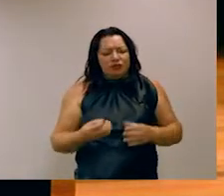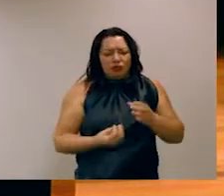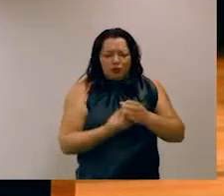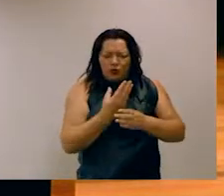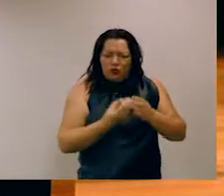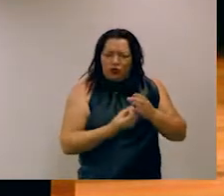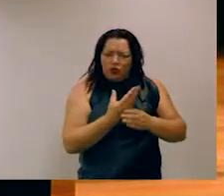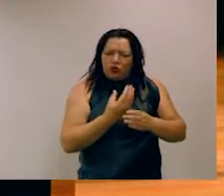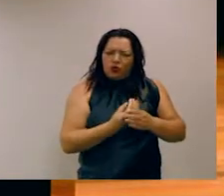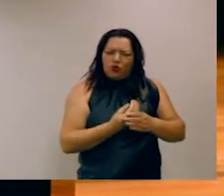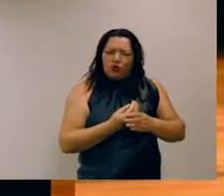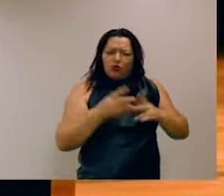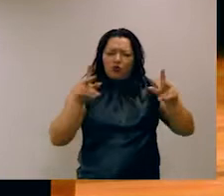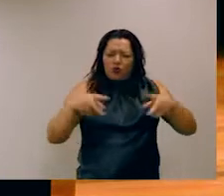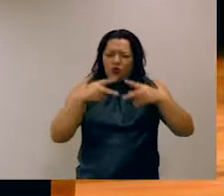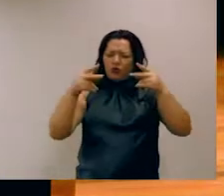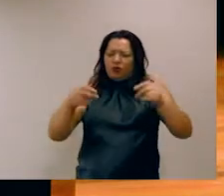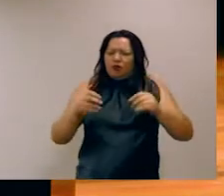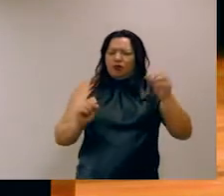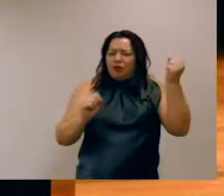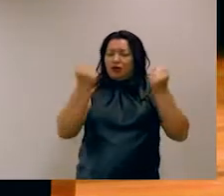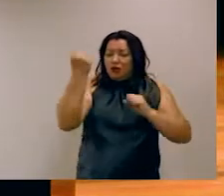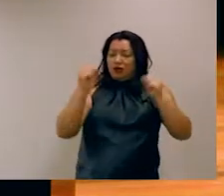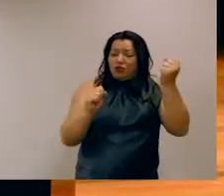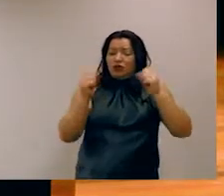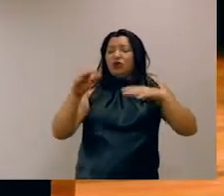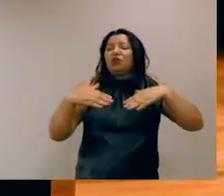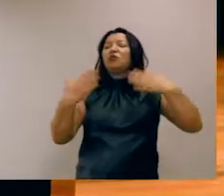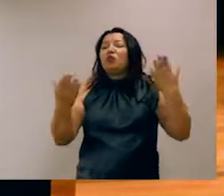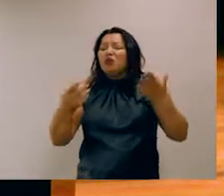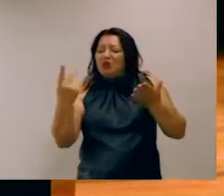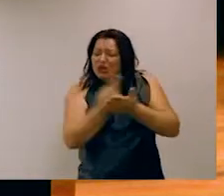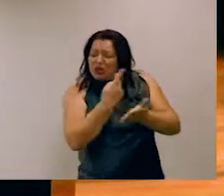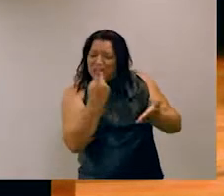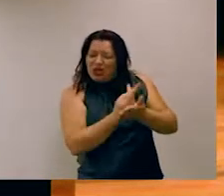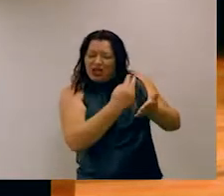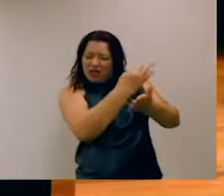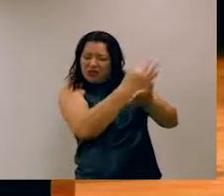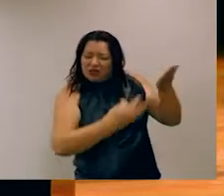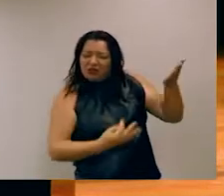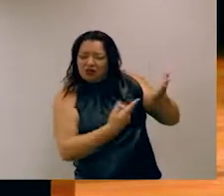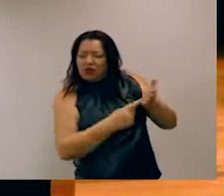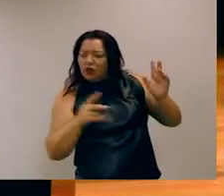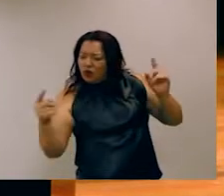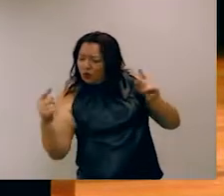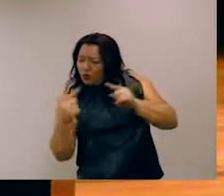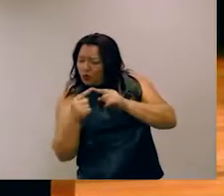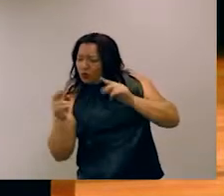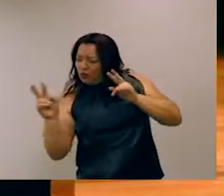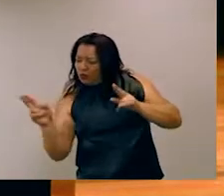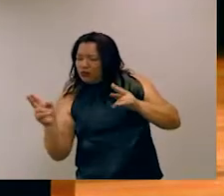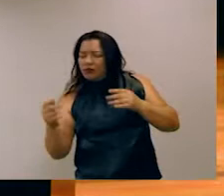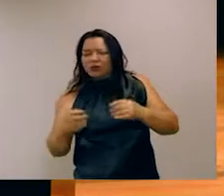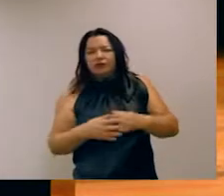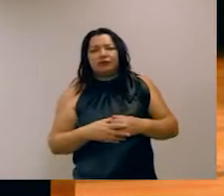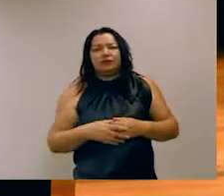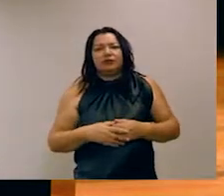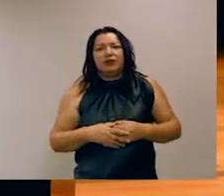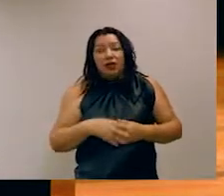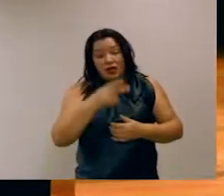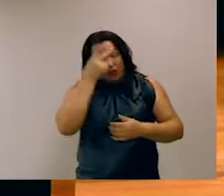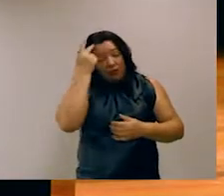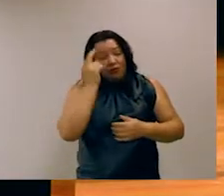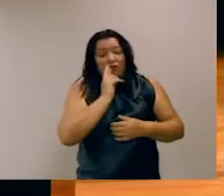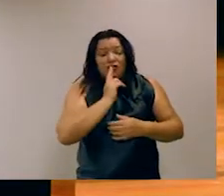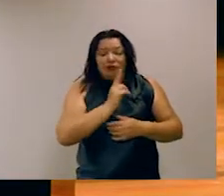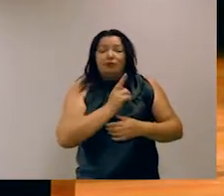aos prêmios da indústria? Ou qual das seguintes afirmações está errada de acordo com o texto? Ou que são perguntas complexas serem respondidas a partir de um